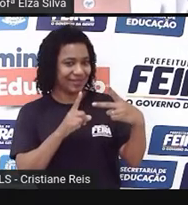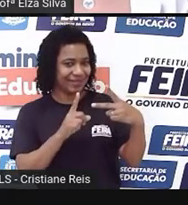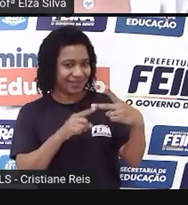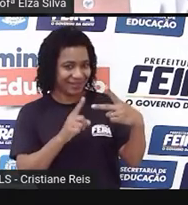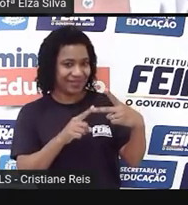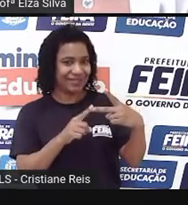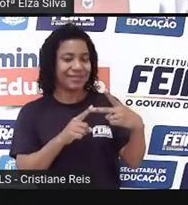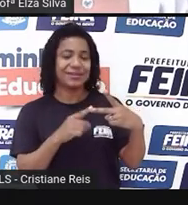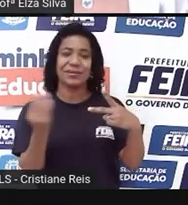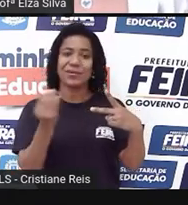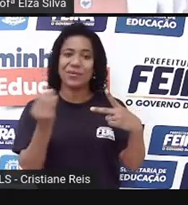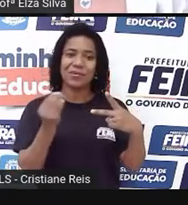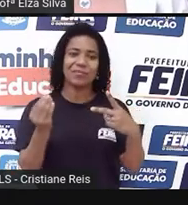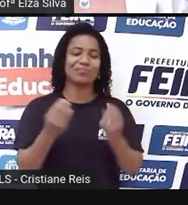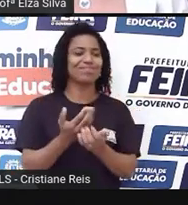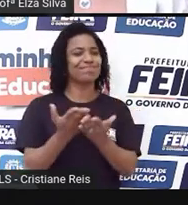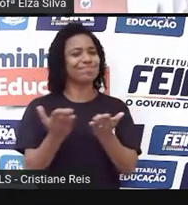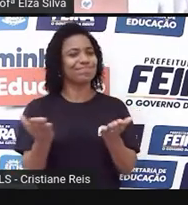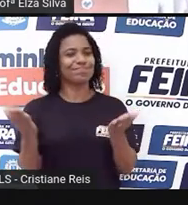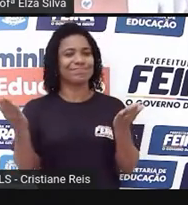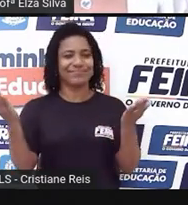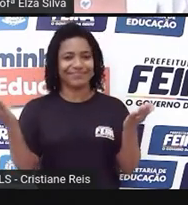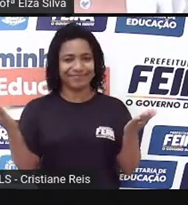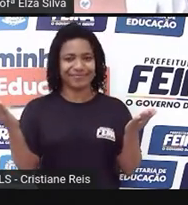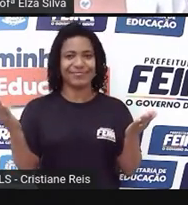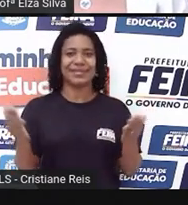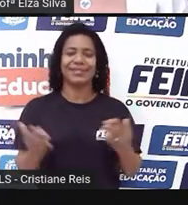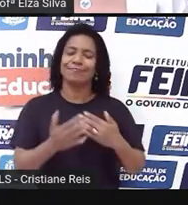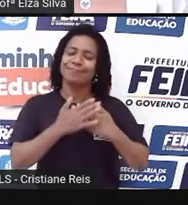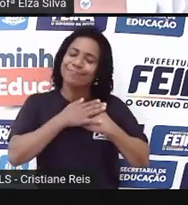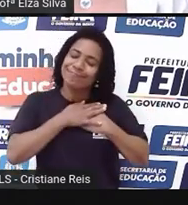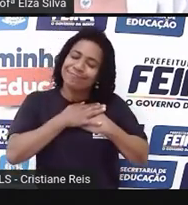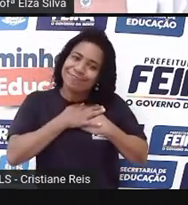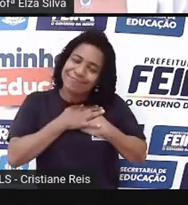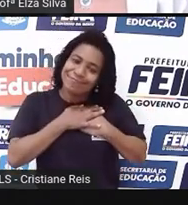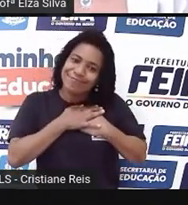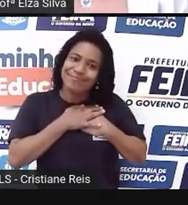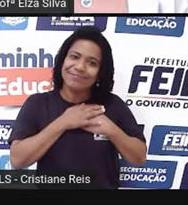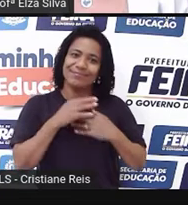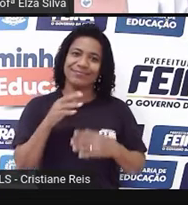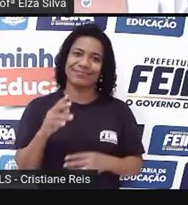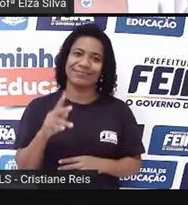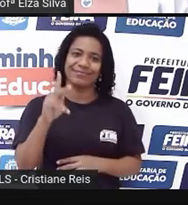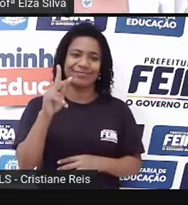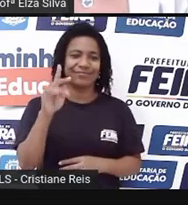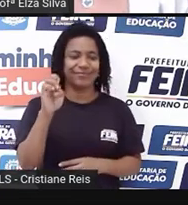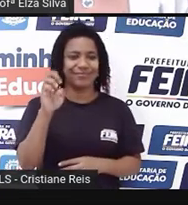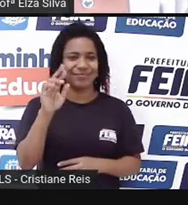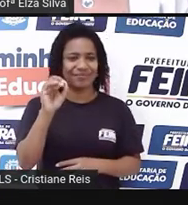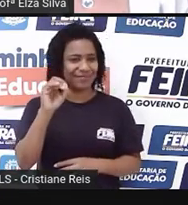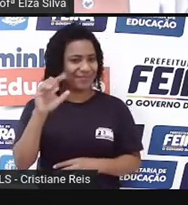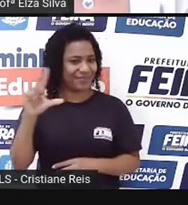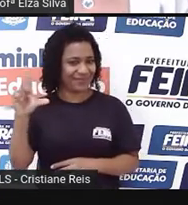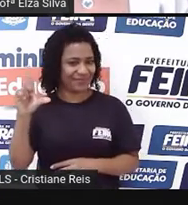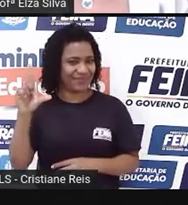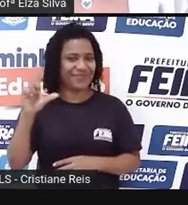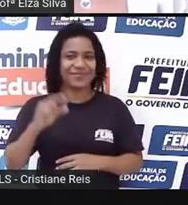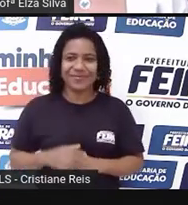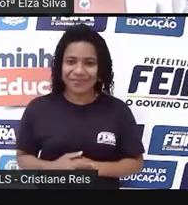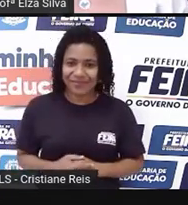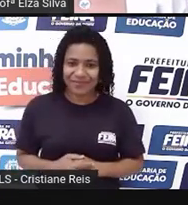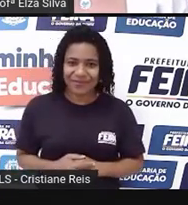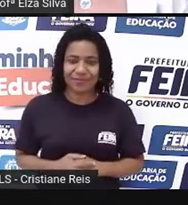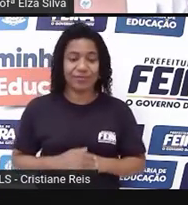saudação. Dear Carol, querida Carol. Abaixo, nós temos Buddy, que é o